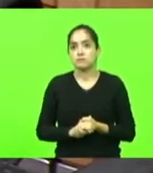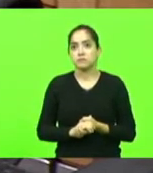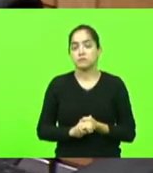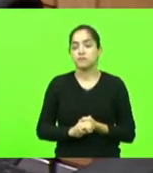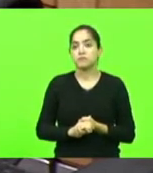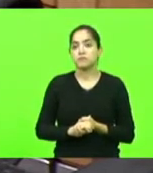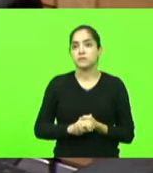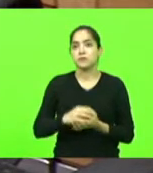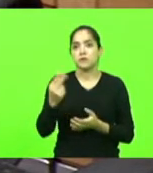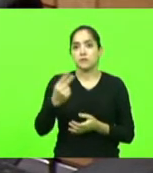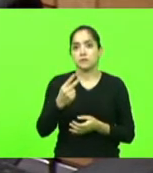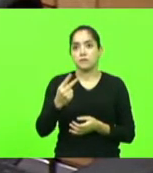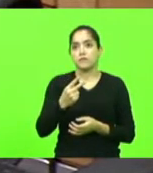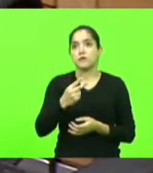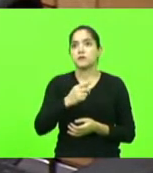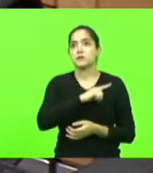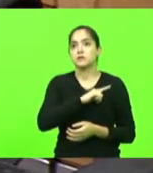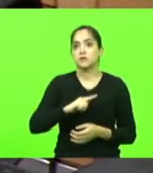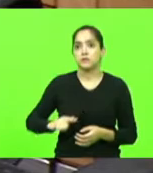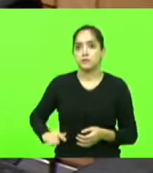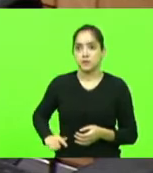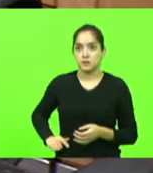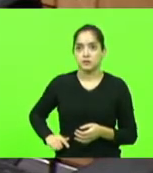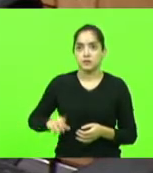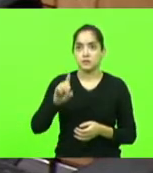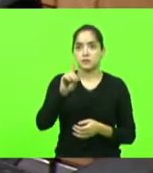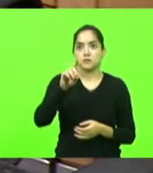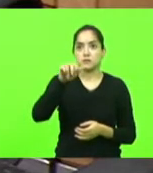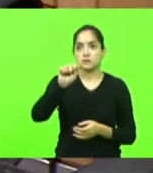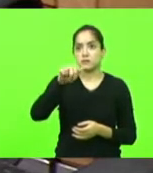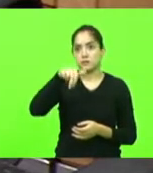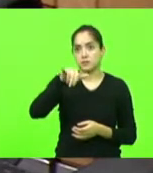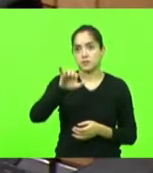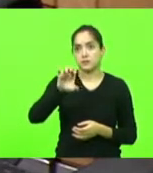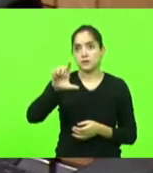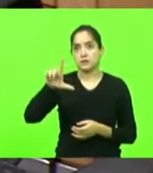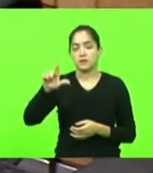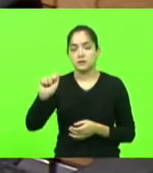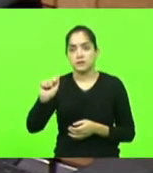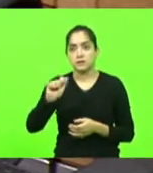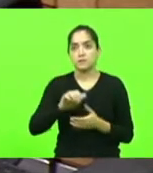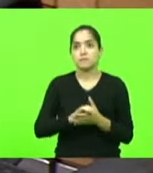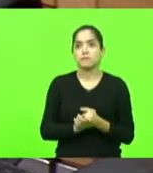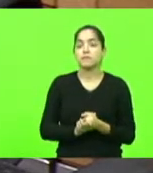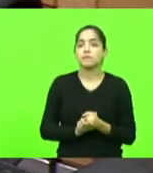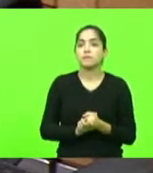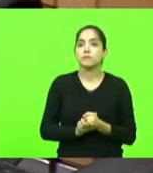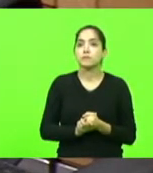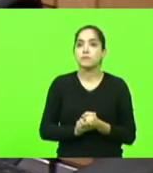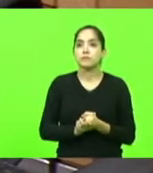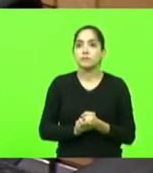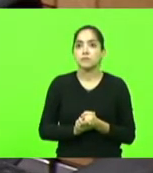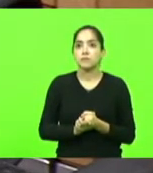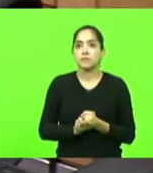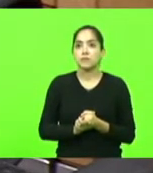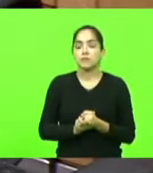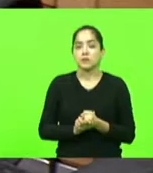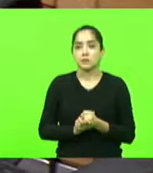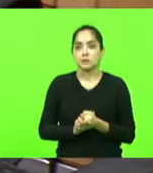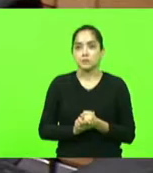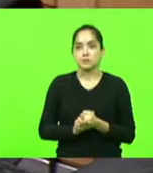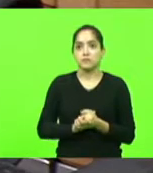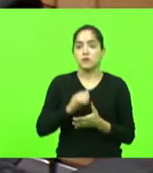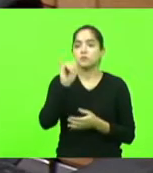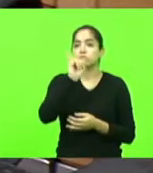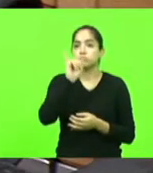vice-governadora do Estado de Santa Catarina, Daniela Reiner. Excelentíssimo senhor cônso-geral da Itália, em